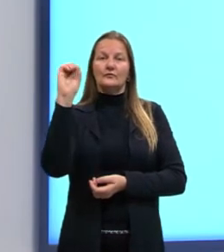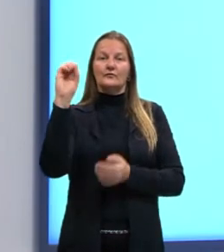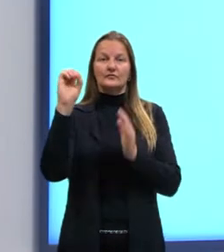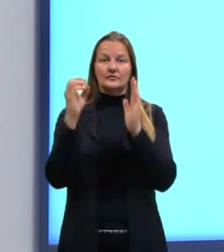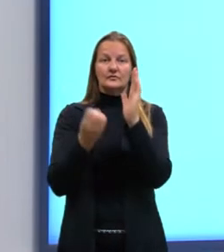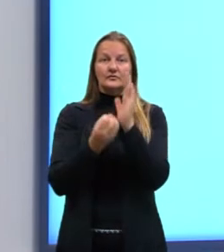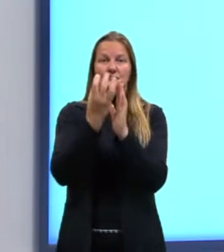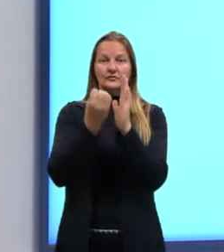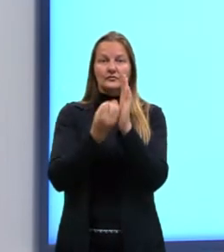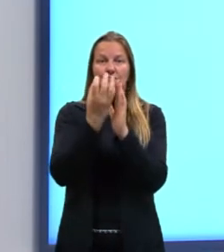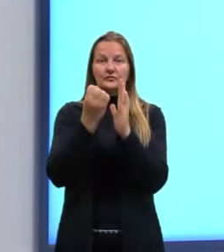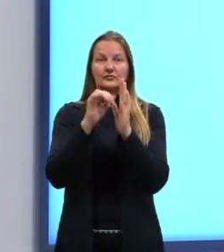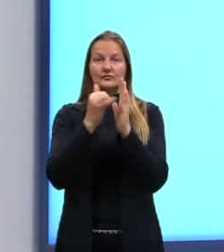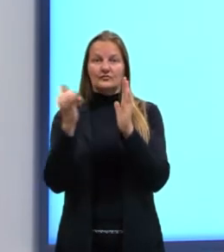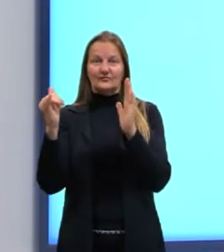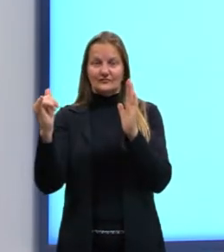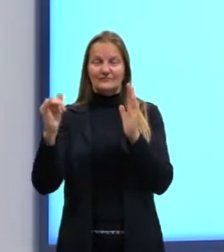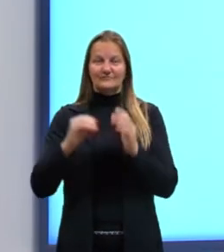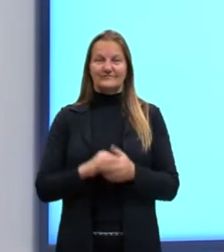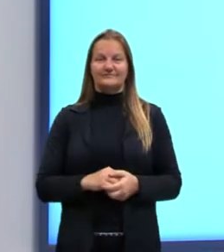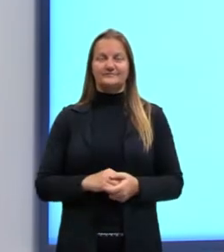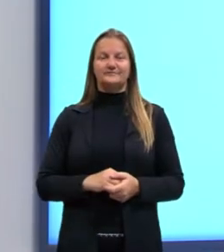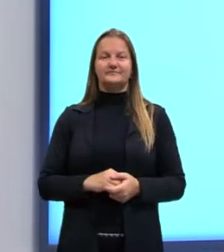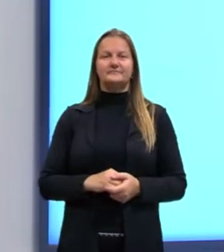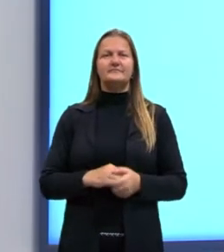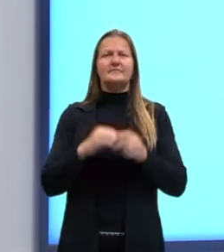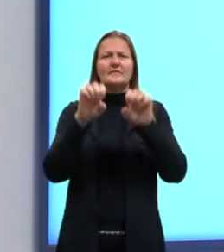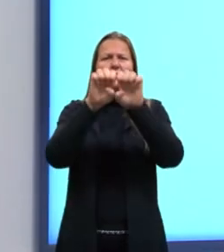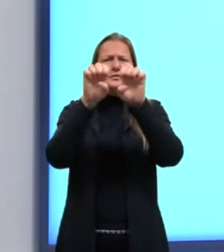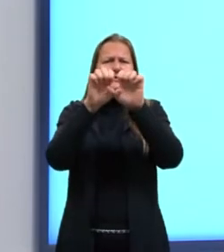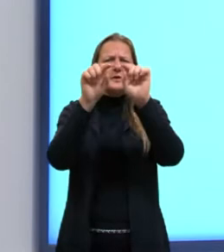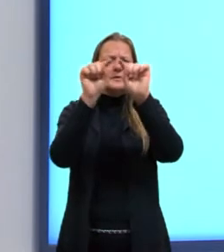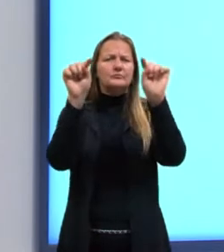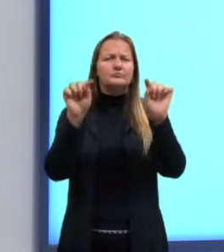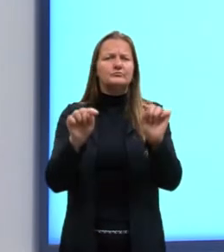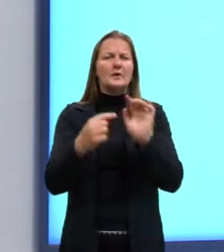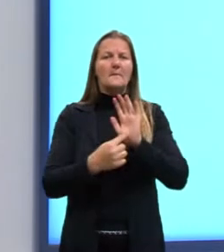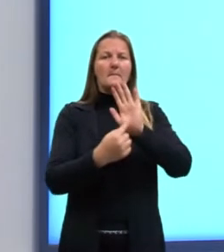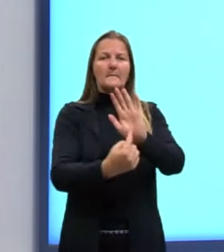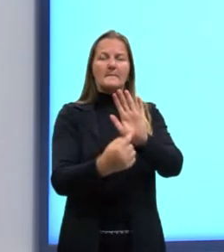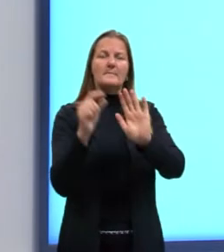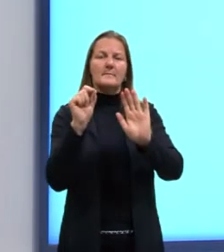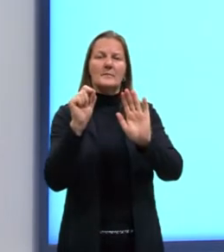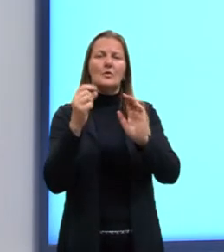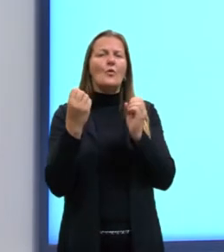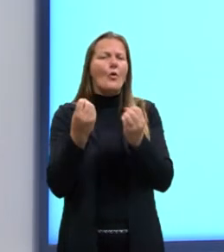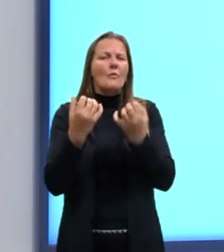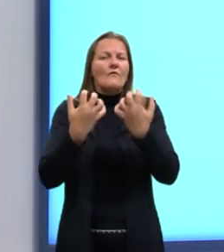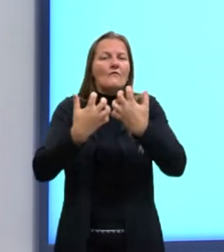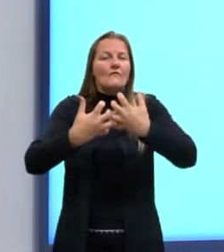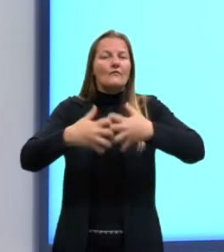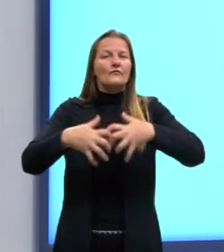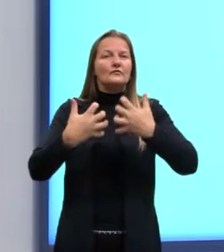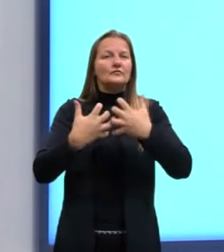Bom, aqui é um esquema que mostra como, então, que a fotossíntese funciona.